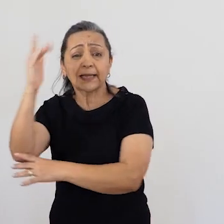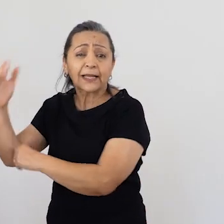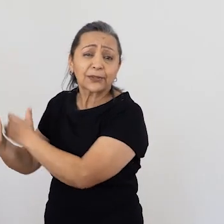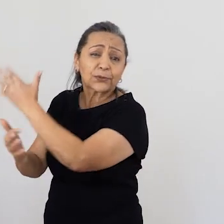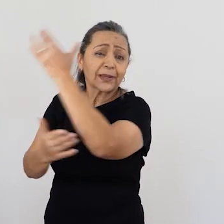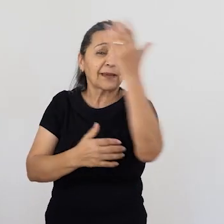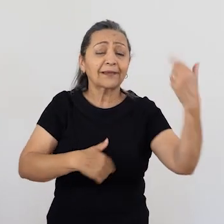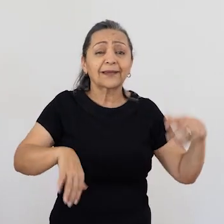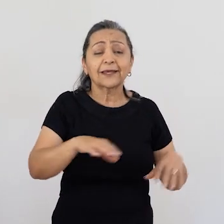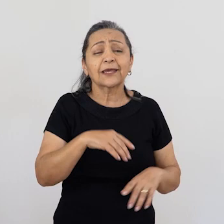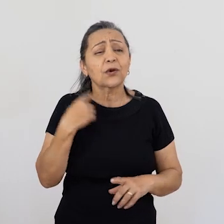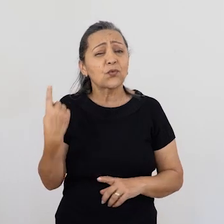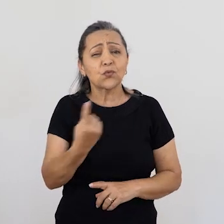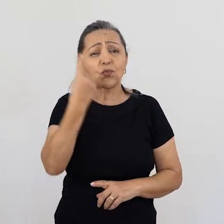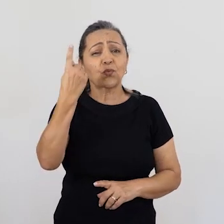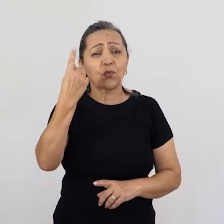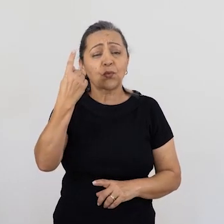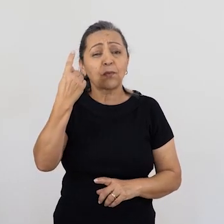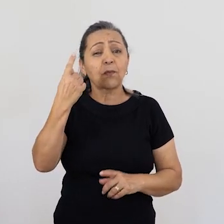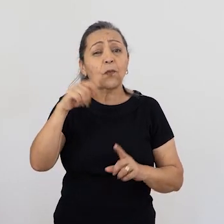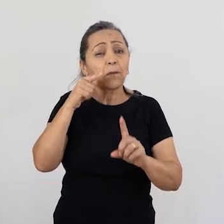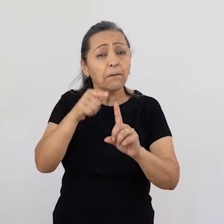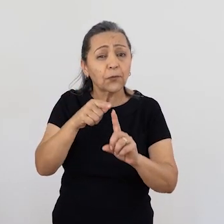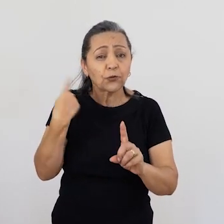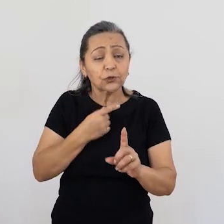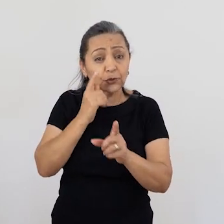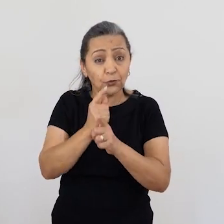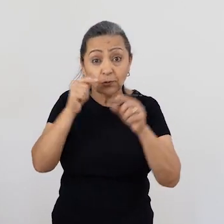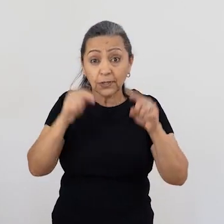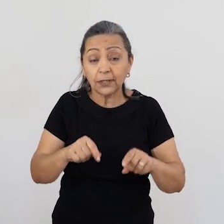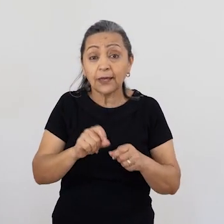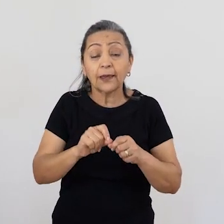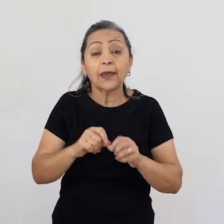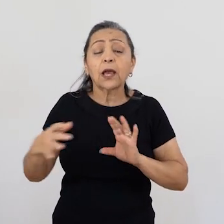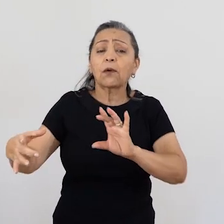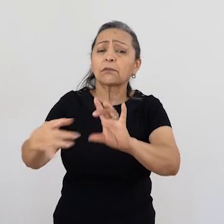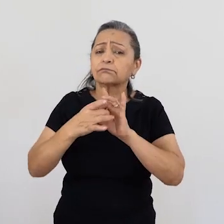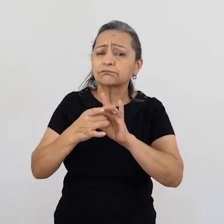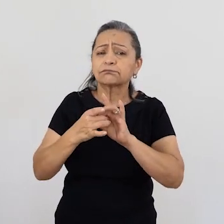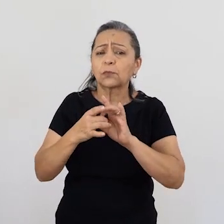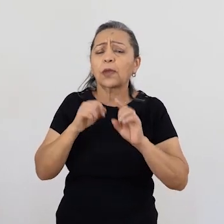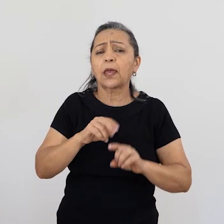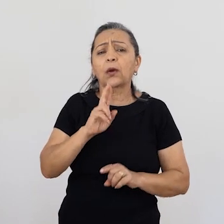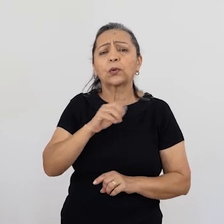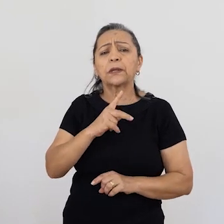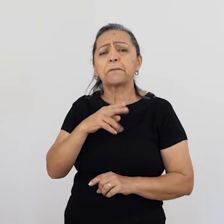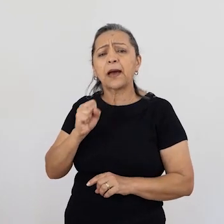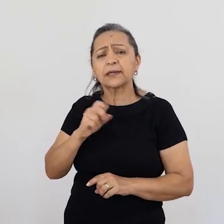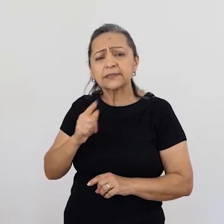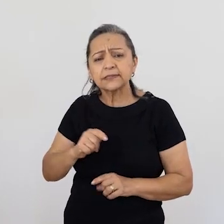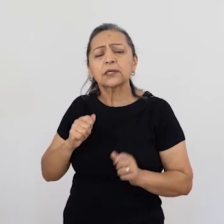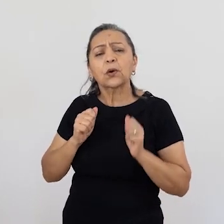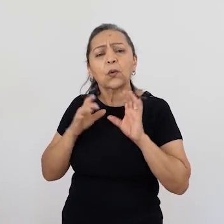Floresta. Que um dos pontos do nosso encontro aqui é fazer a conexão da